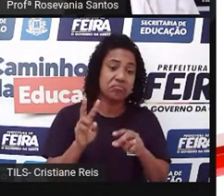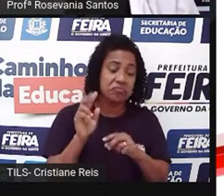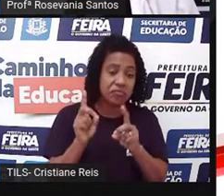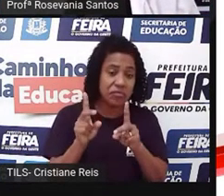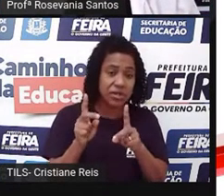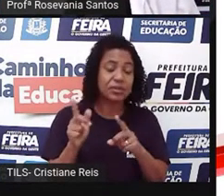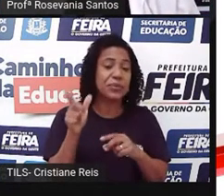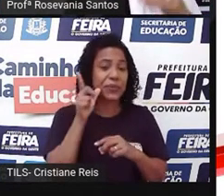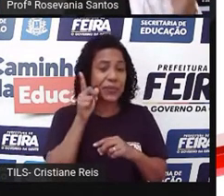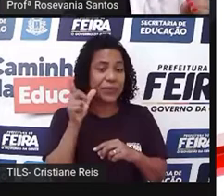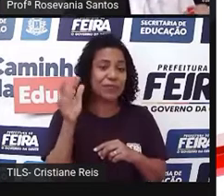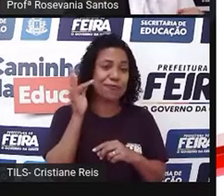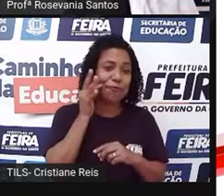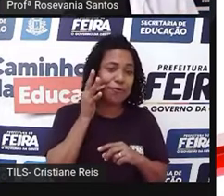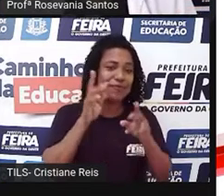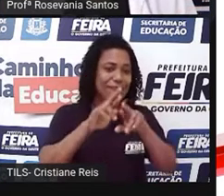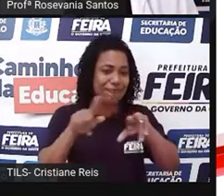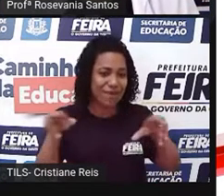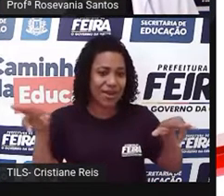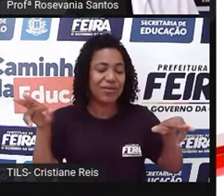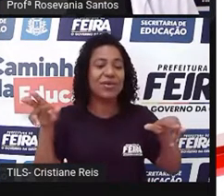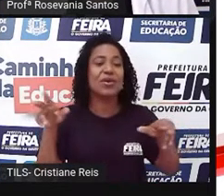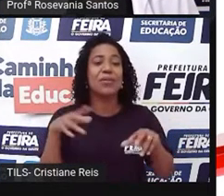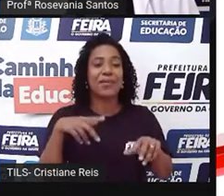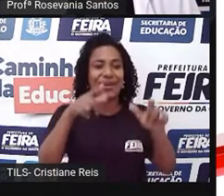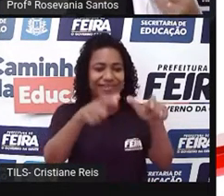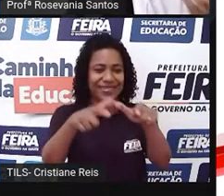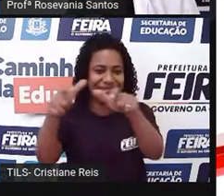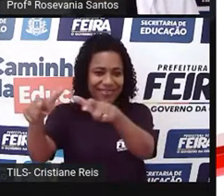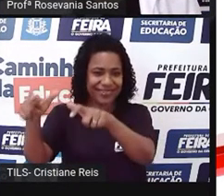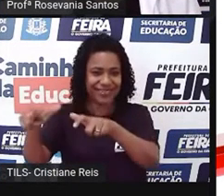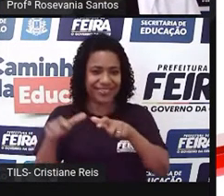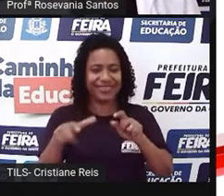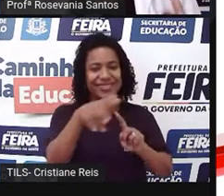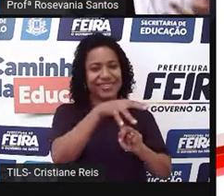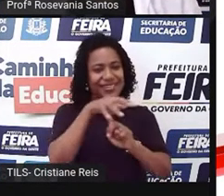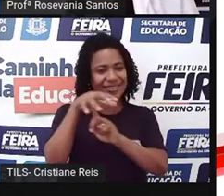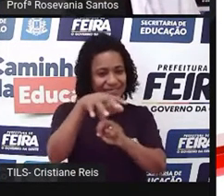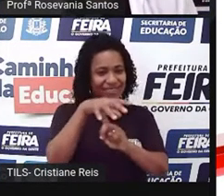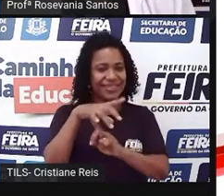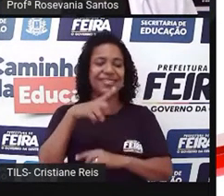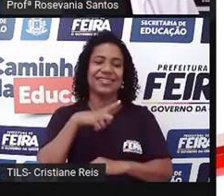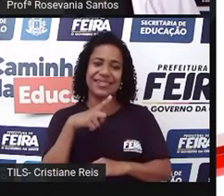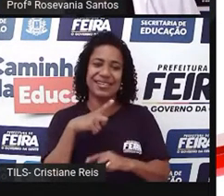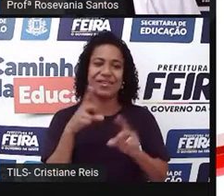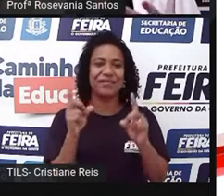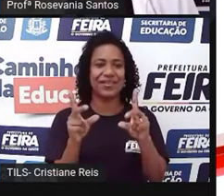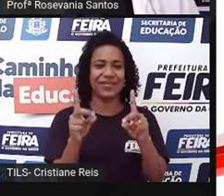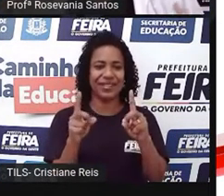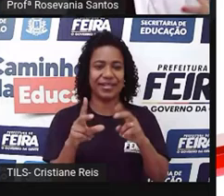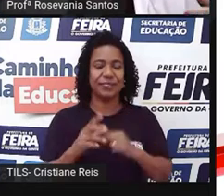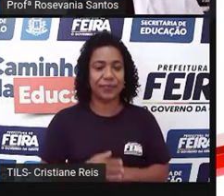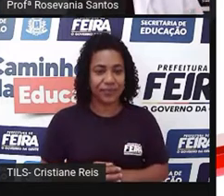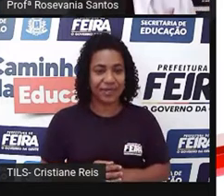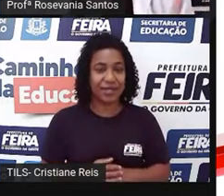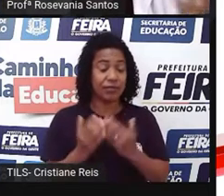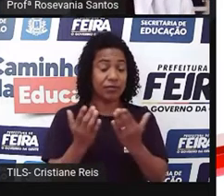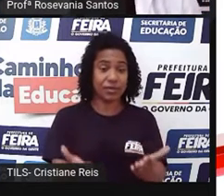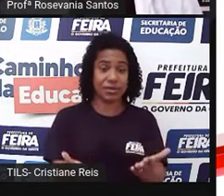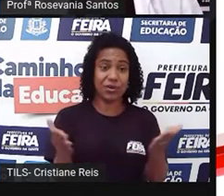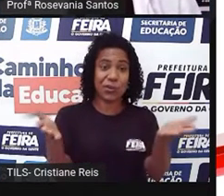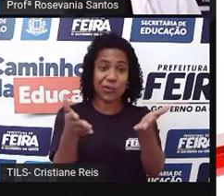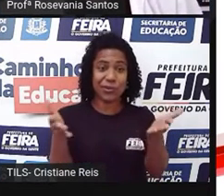particularidades, né, e as peculiaridades de cada cantinho desse. E eu espero, né, que ao final dessa aula você consiga, né,